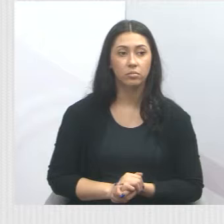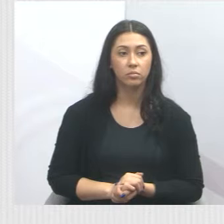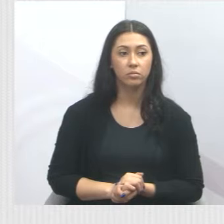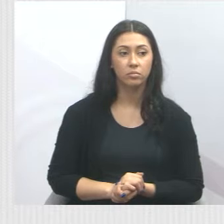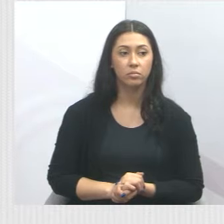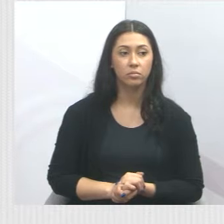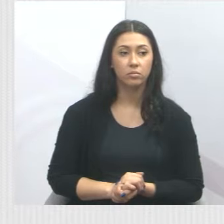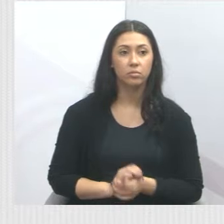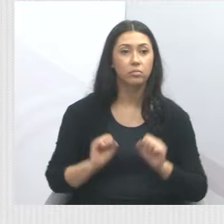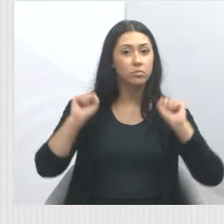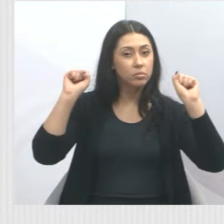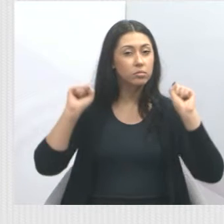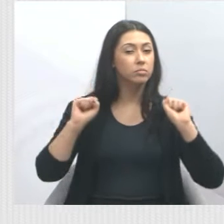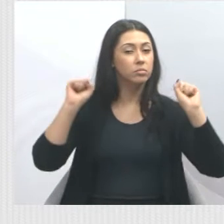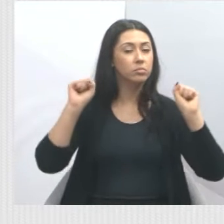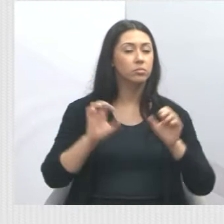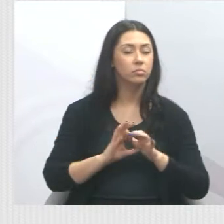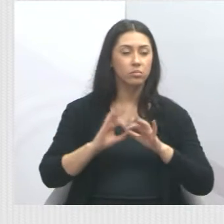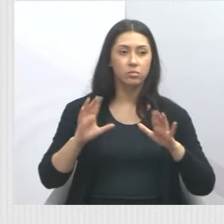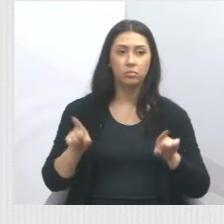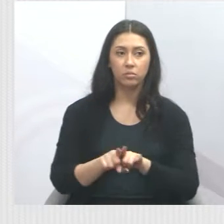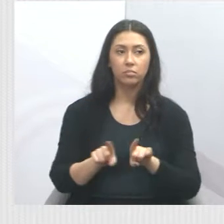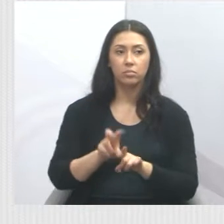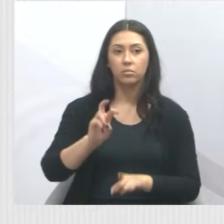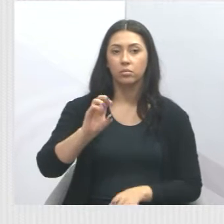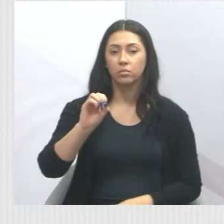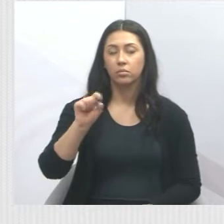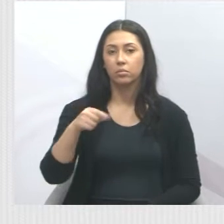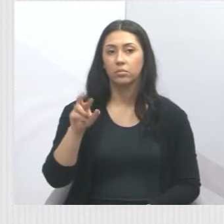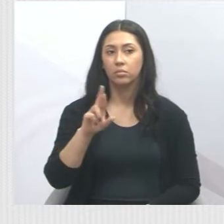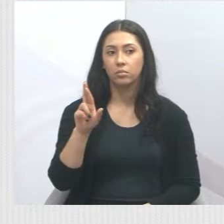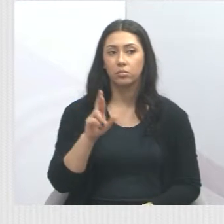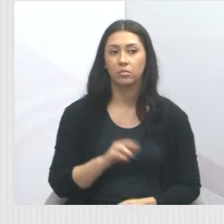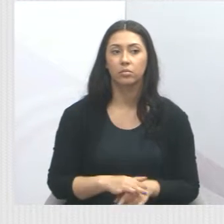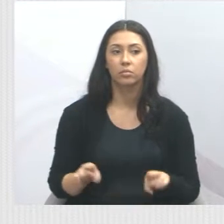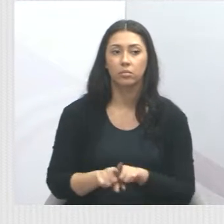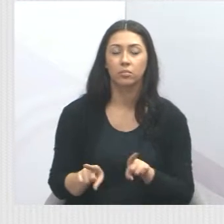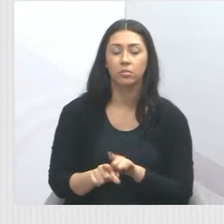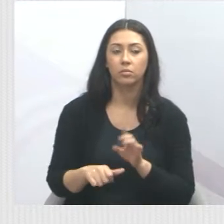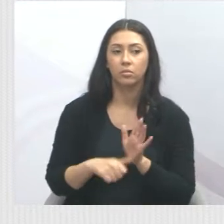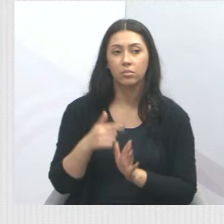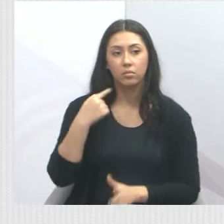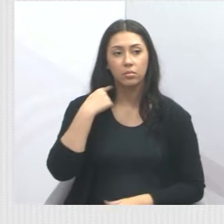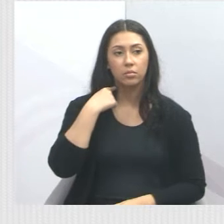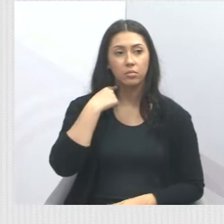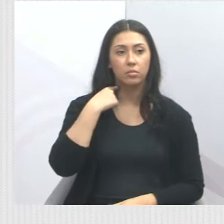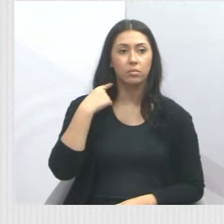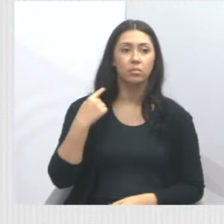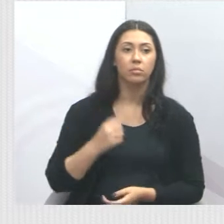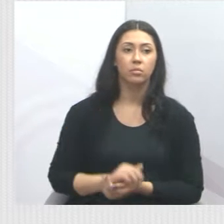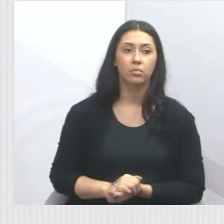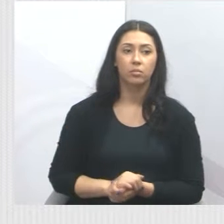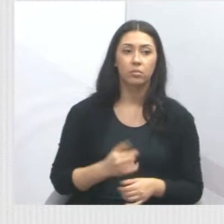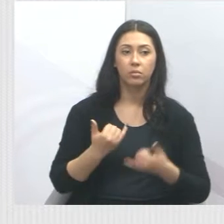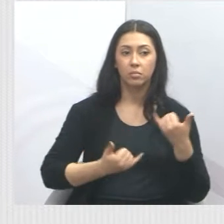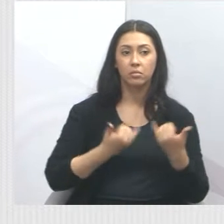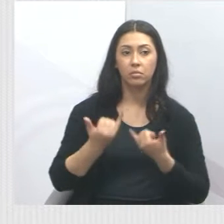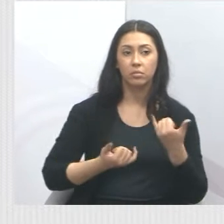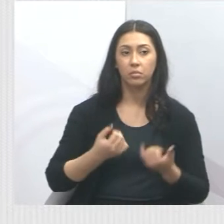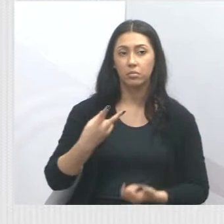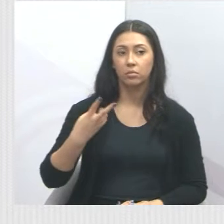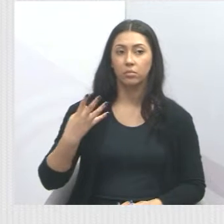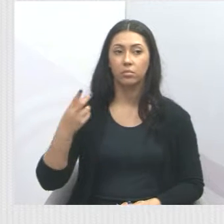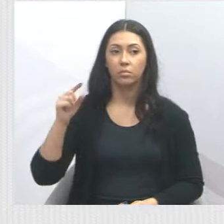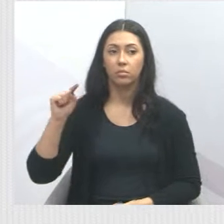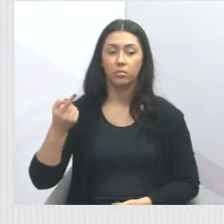Academia ao ar livre do Salvador, R 50 mil. Academia ao ar livre no 1º de maio, R 50 mil. Área do lazer no Parque do Sinos,